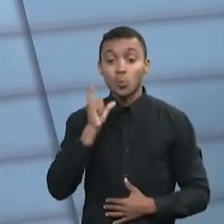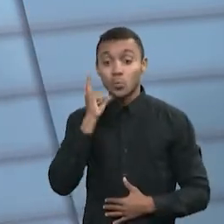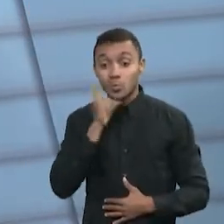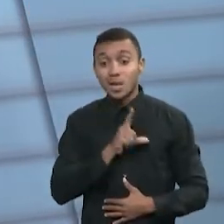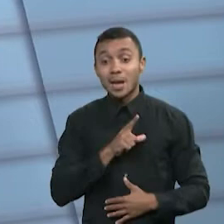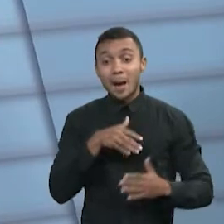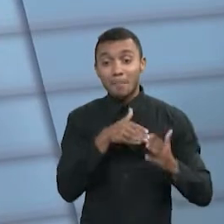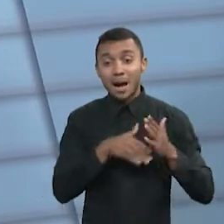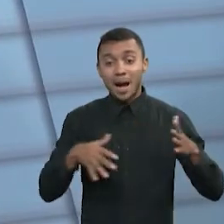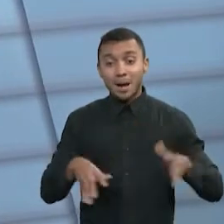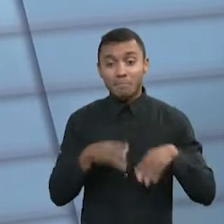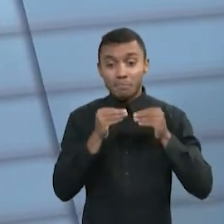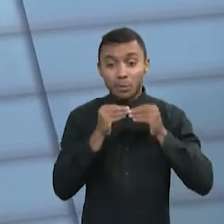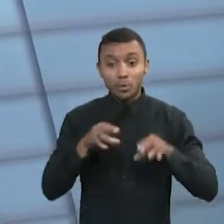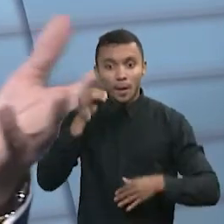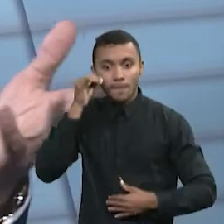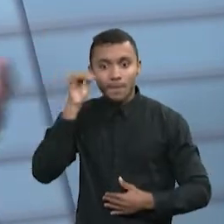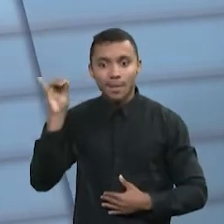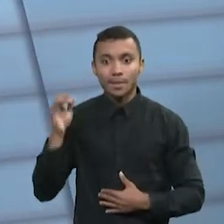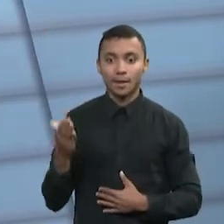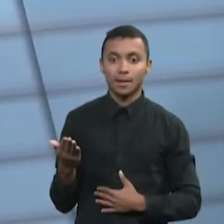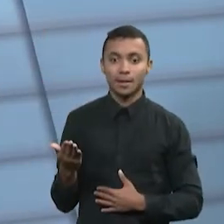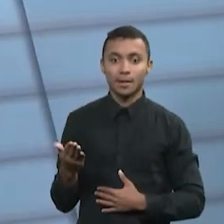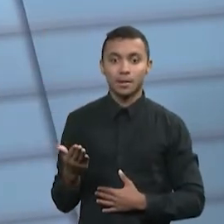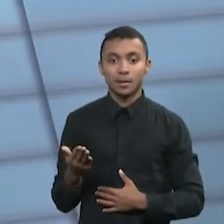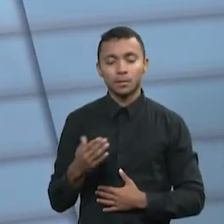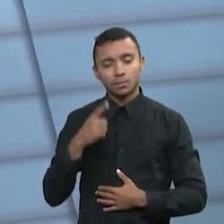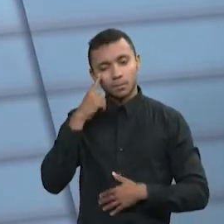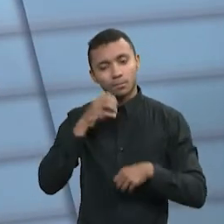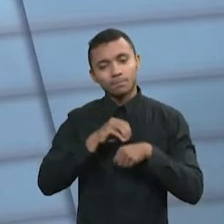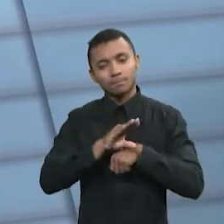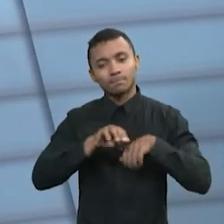prejuízos ao empresário. Por quê? Entenda,